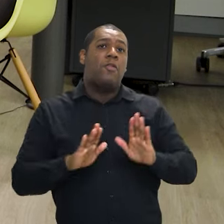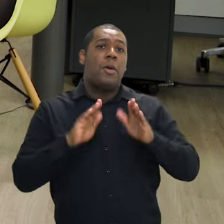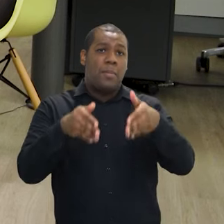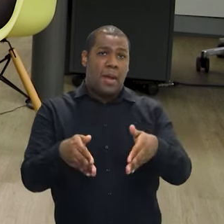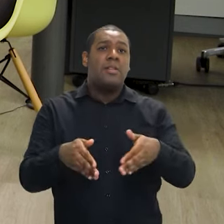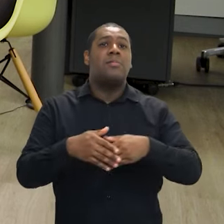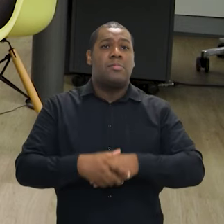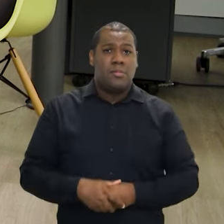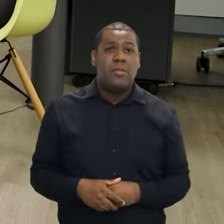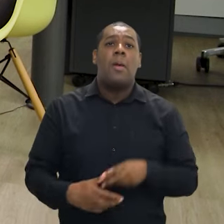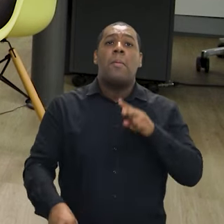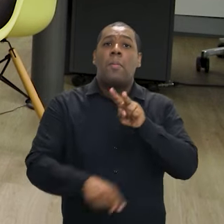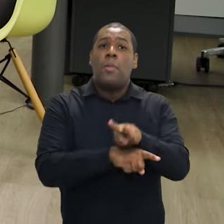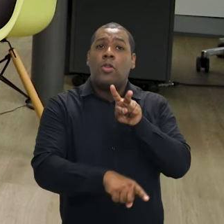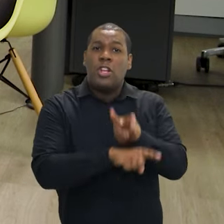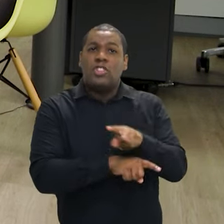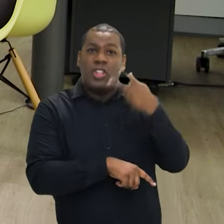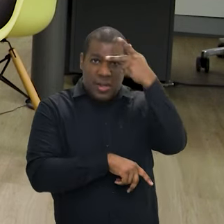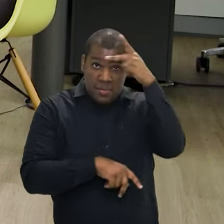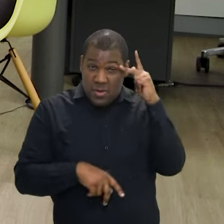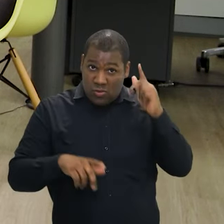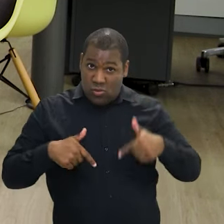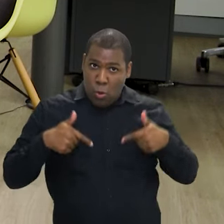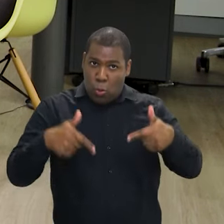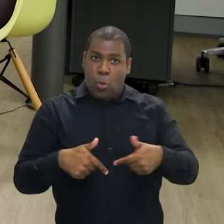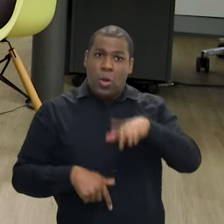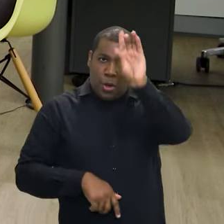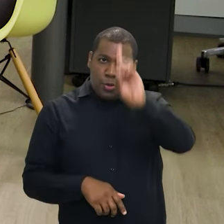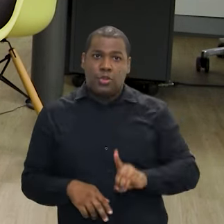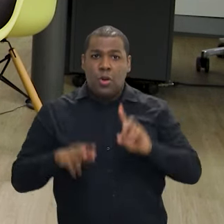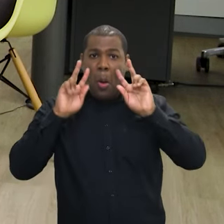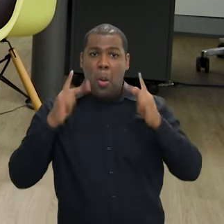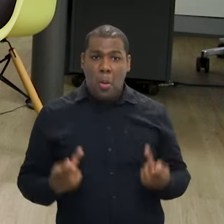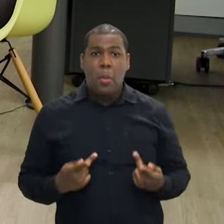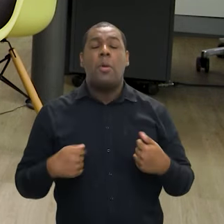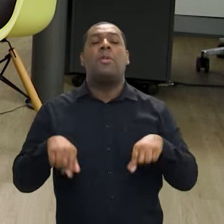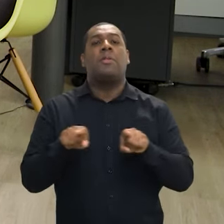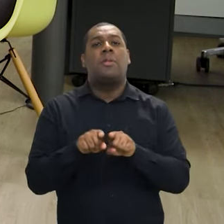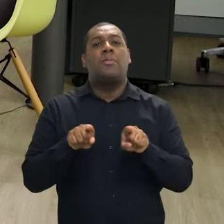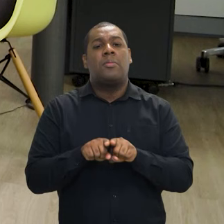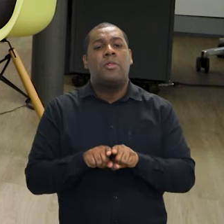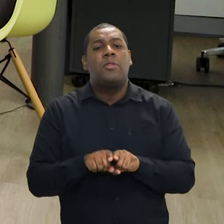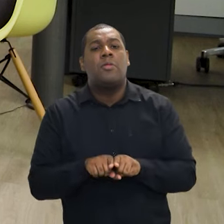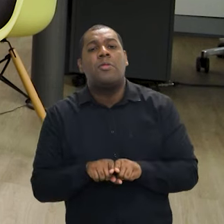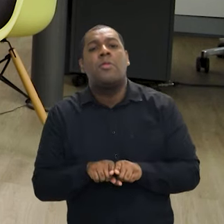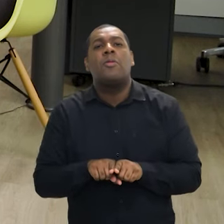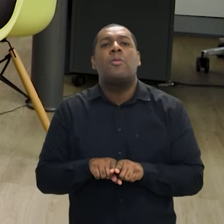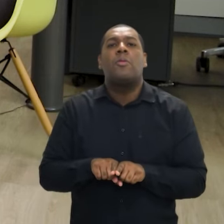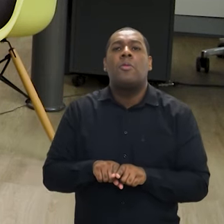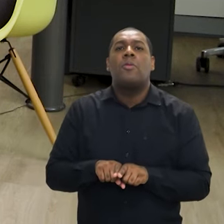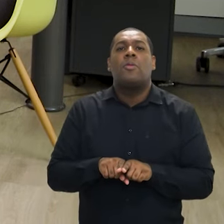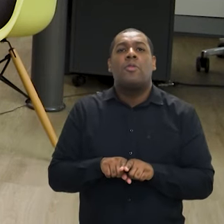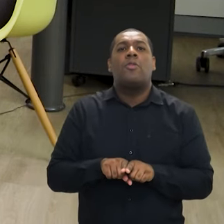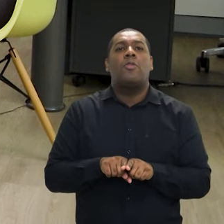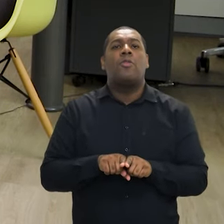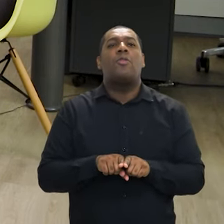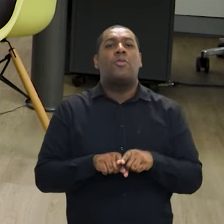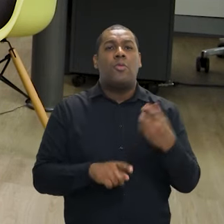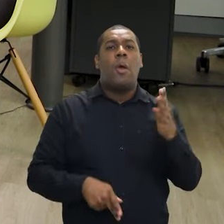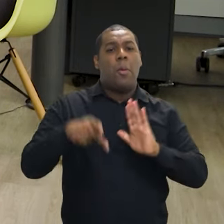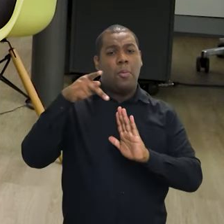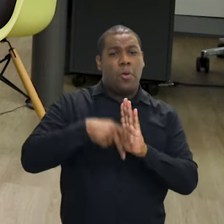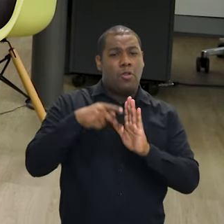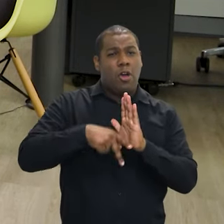política de proteção de defensores e defensoras de direitos humanos e vai também nos entregar um plano de execução dessa